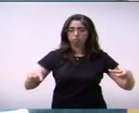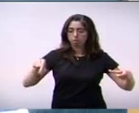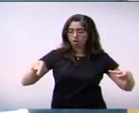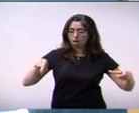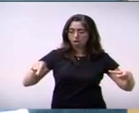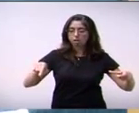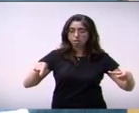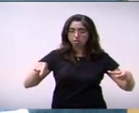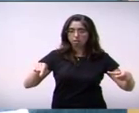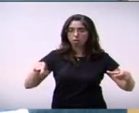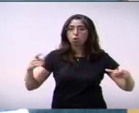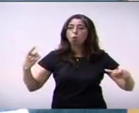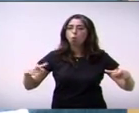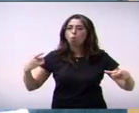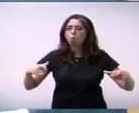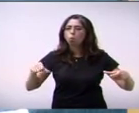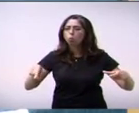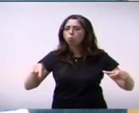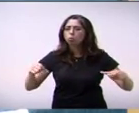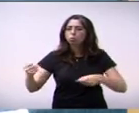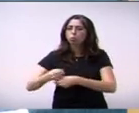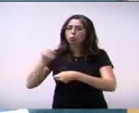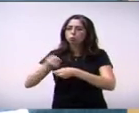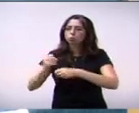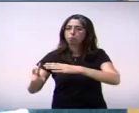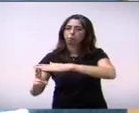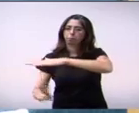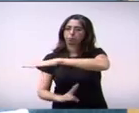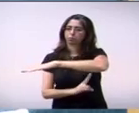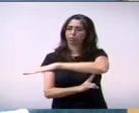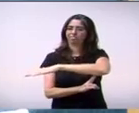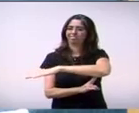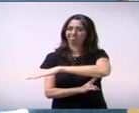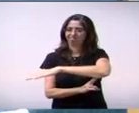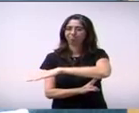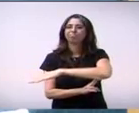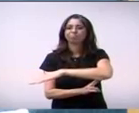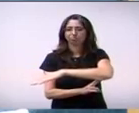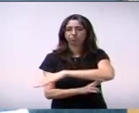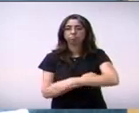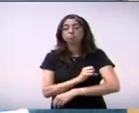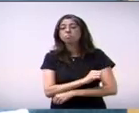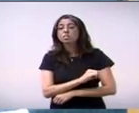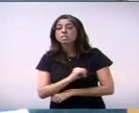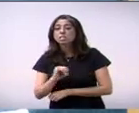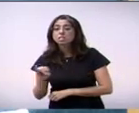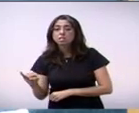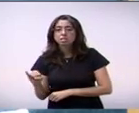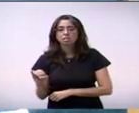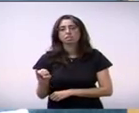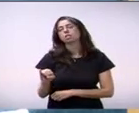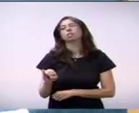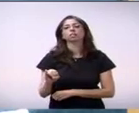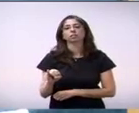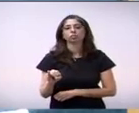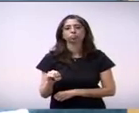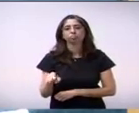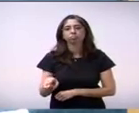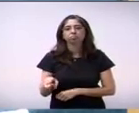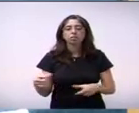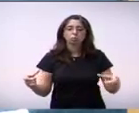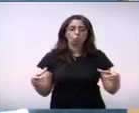a ponte e que vai impedir, com esse aumento de 250 metros, o desafogamento do trânsito.